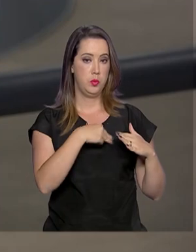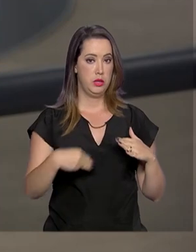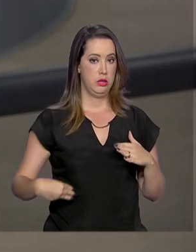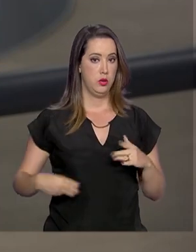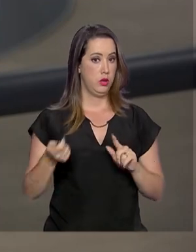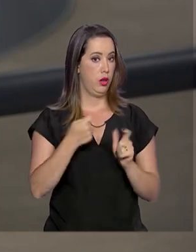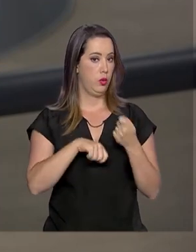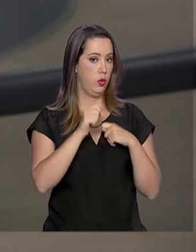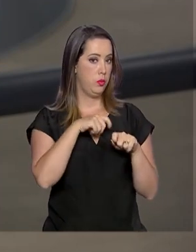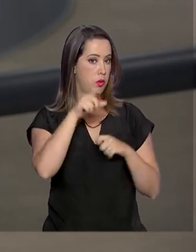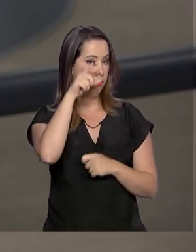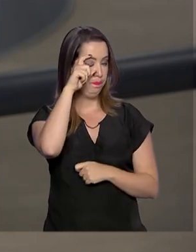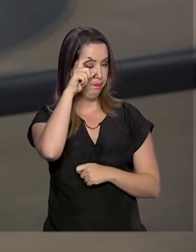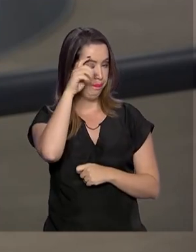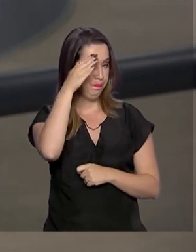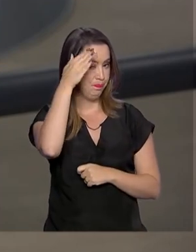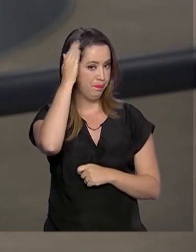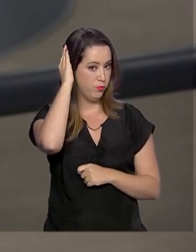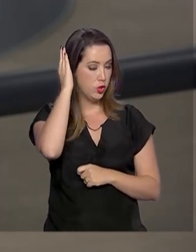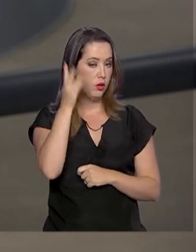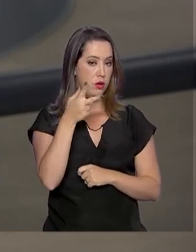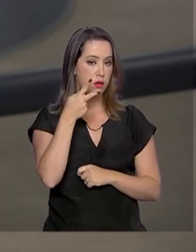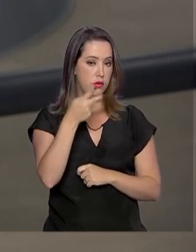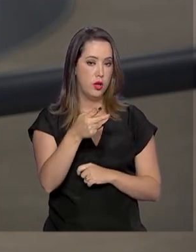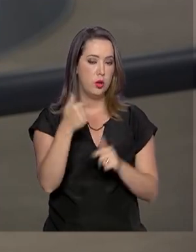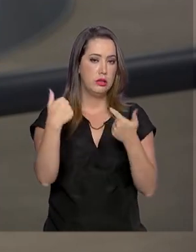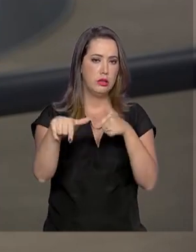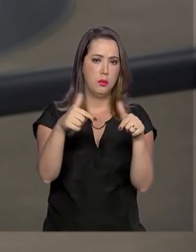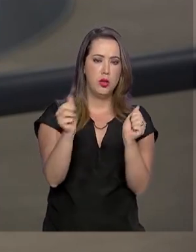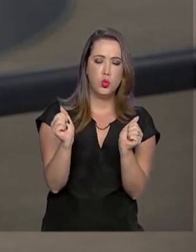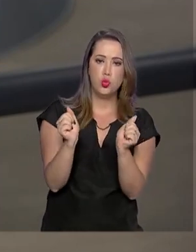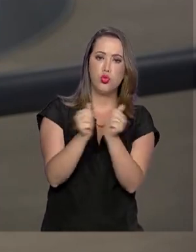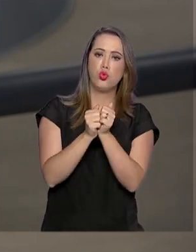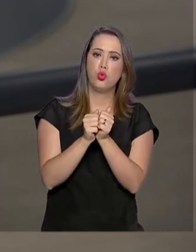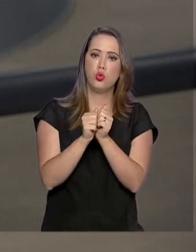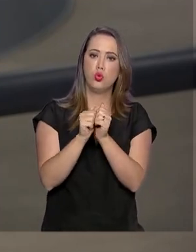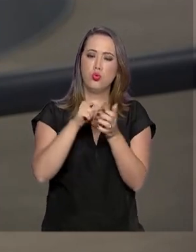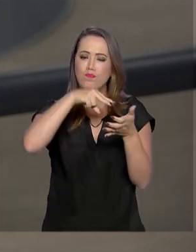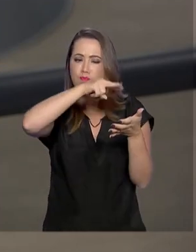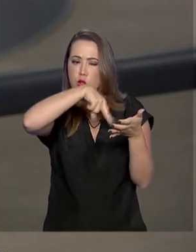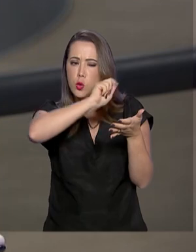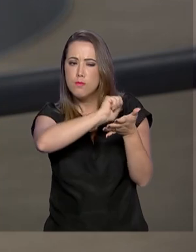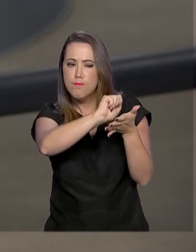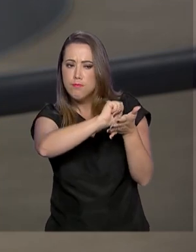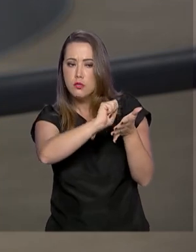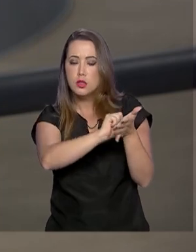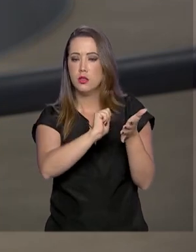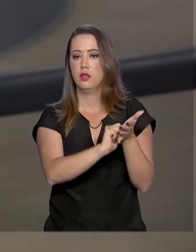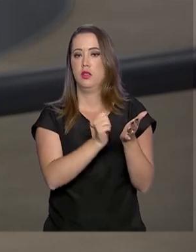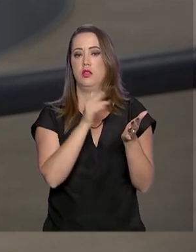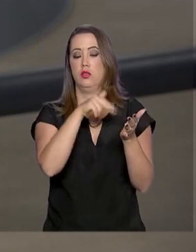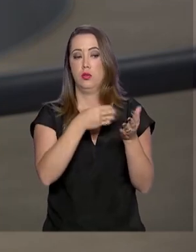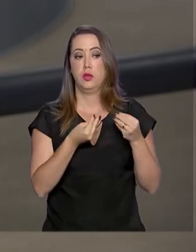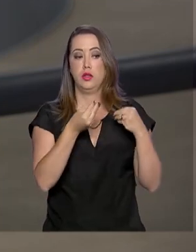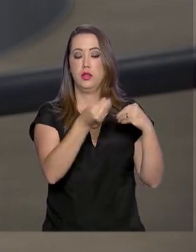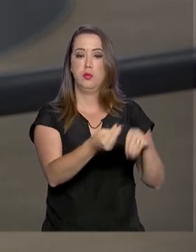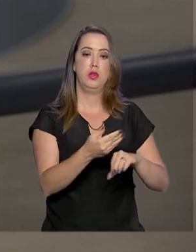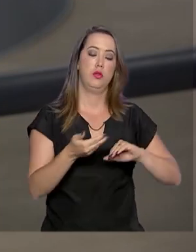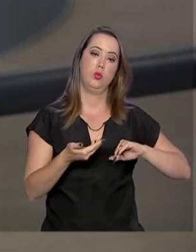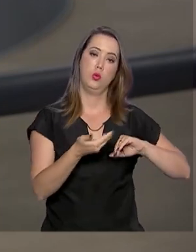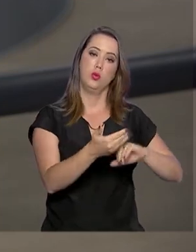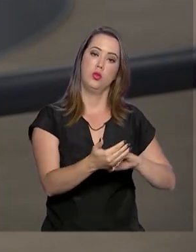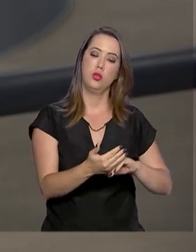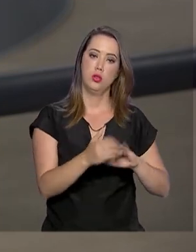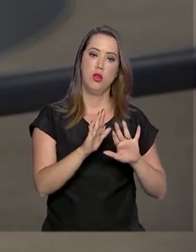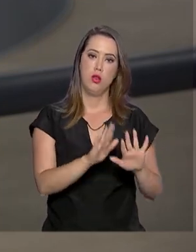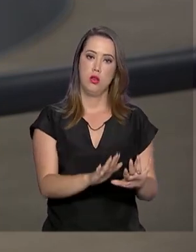Paulo Guedes, e disse que eles estão trabalhando juntos num texto para essa proposta que será encaminhada ao Congresso. O presidente disse